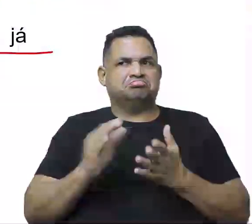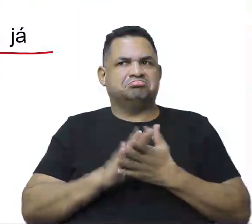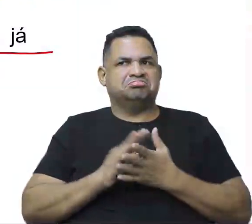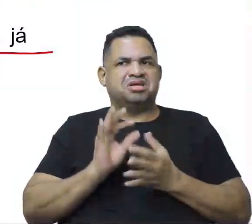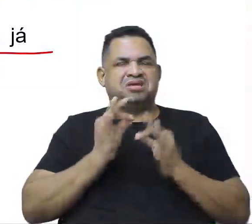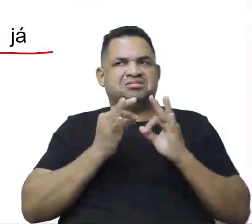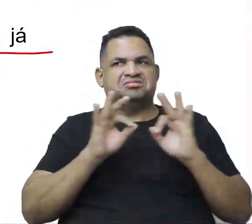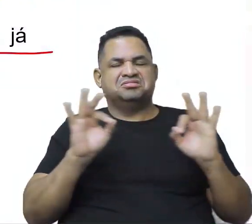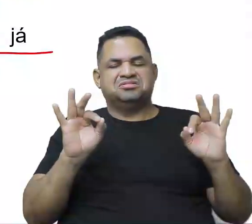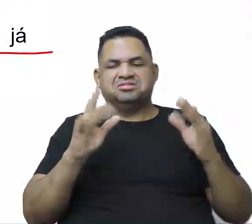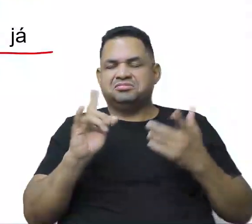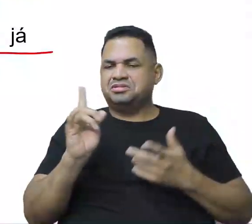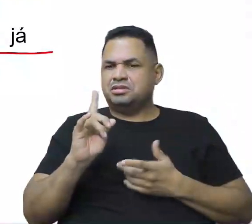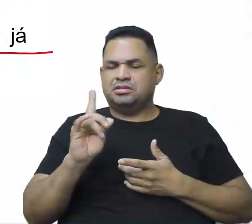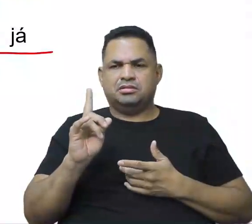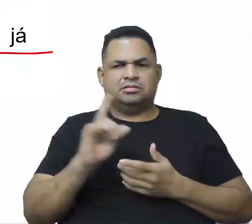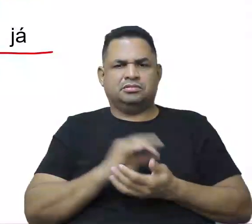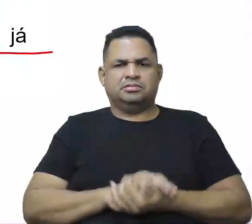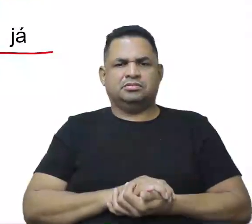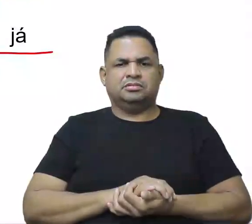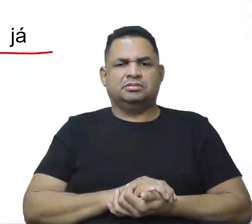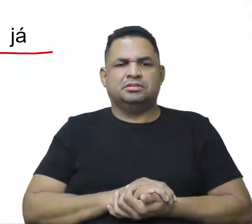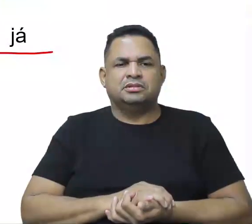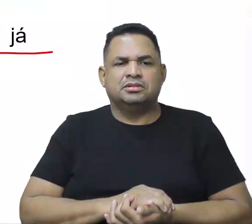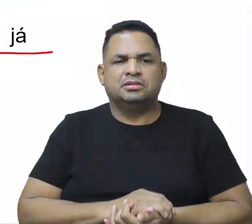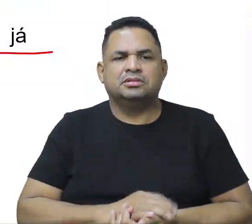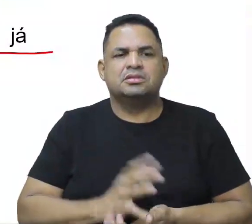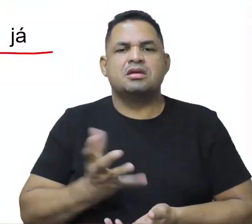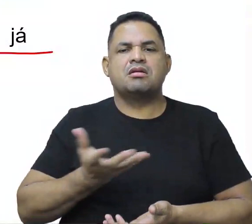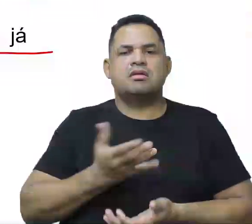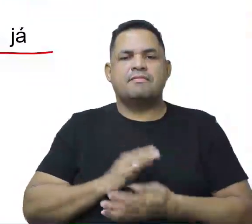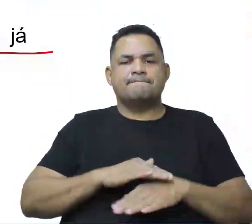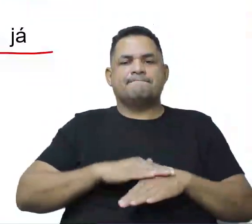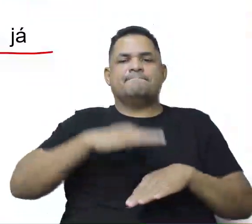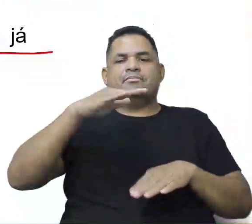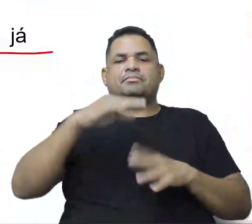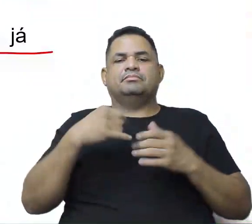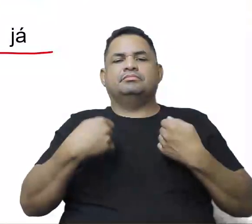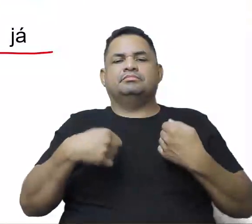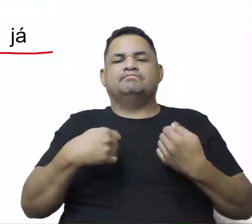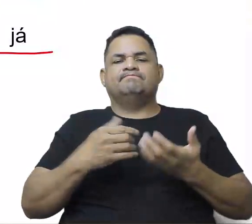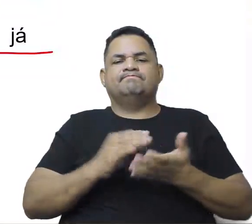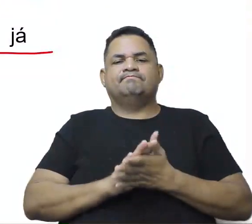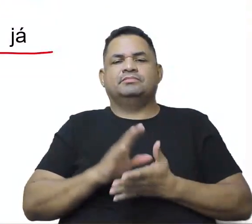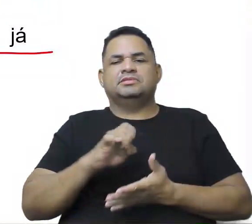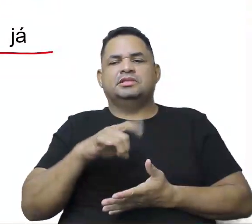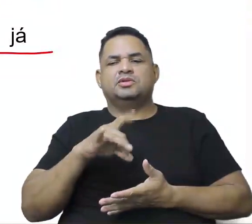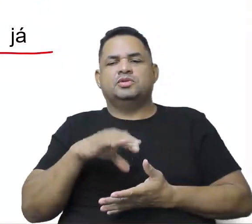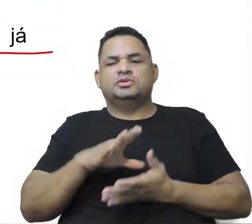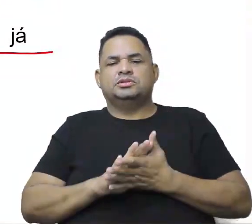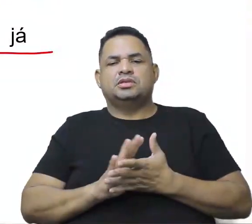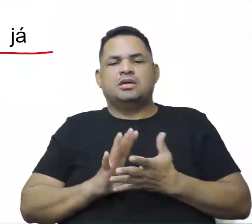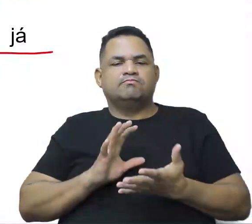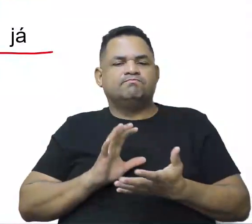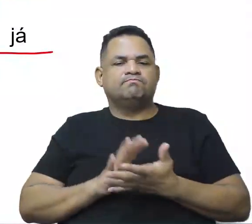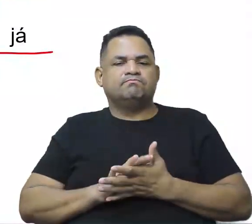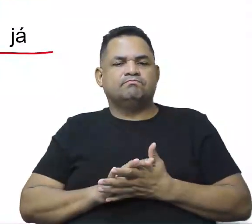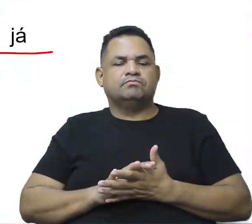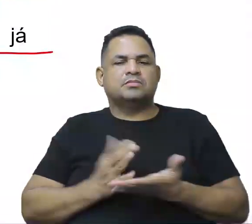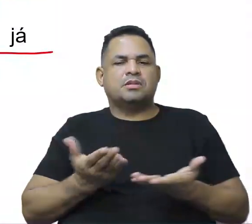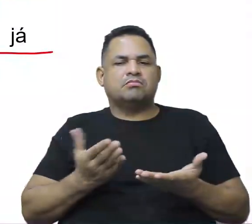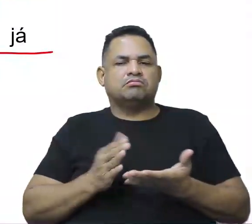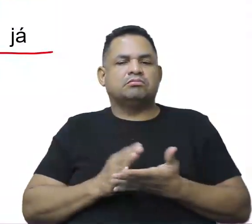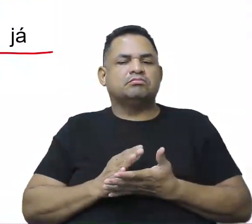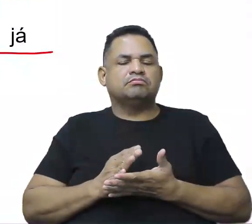simplório. Ela quer algo mais, ela tem que seduzir, ela tem que conquistar o consumidor para que ele